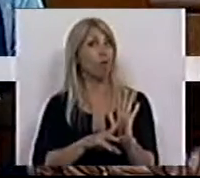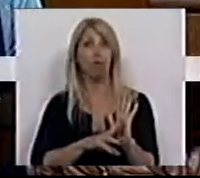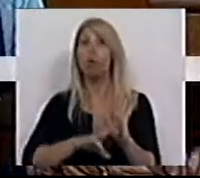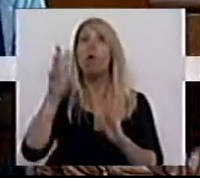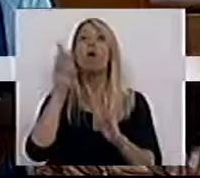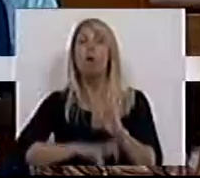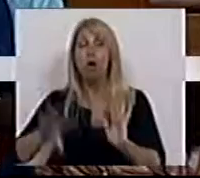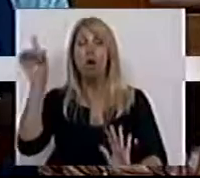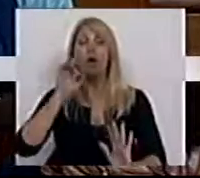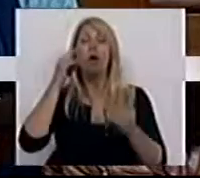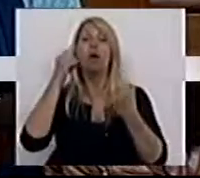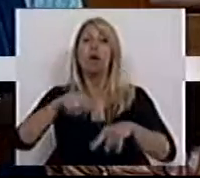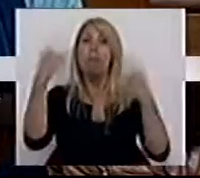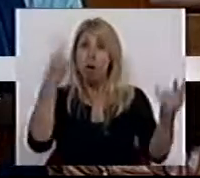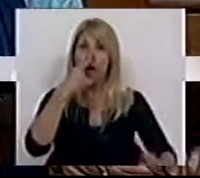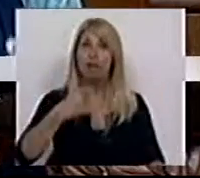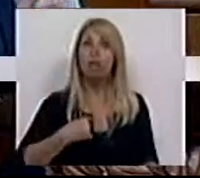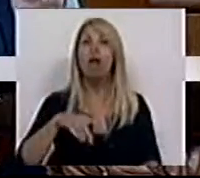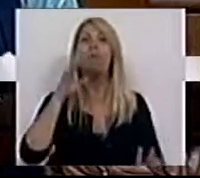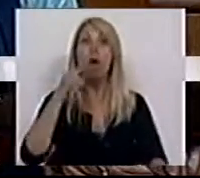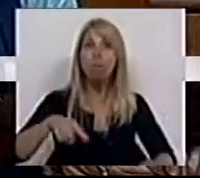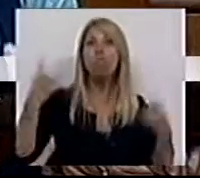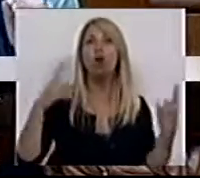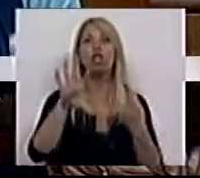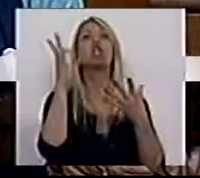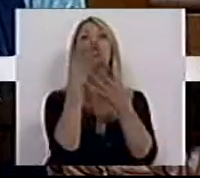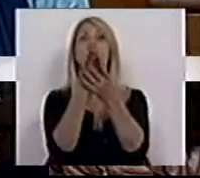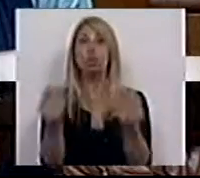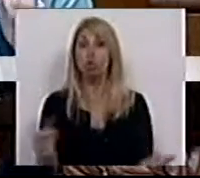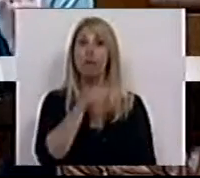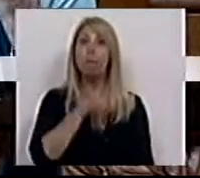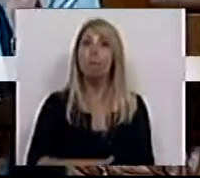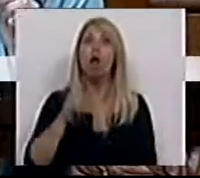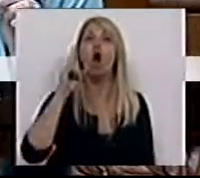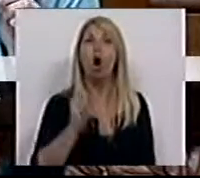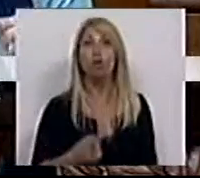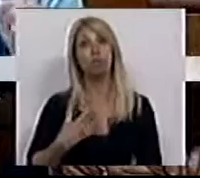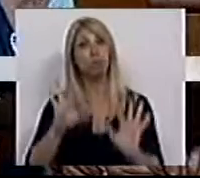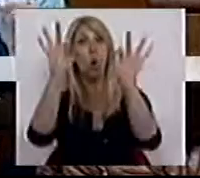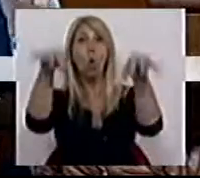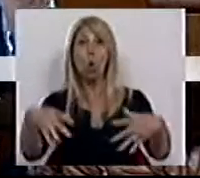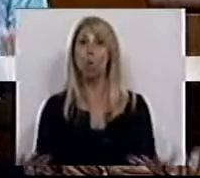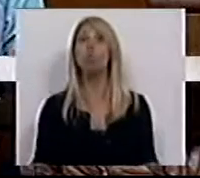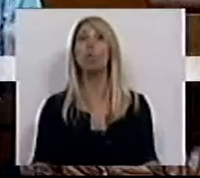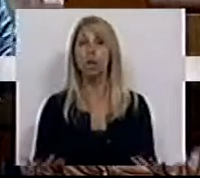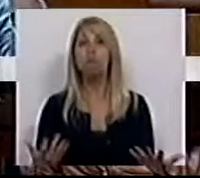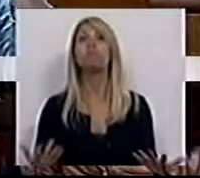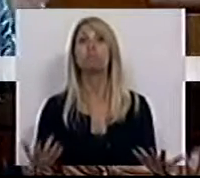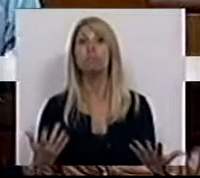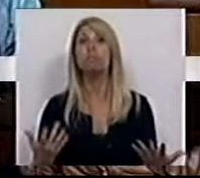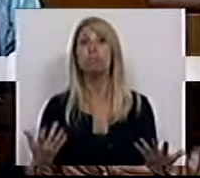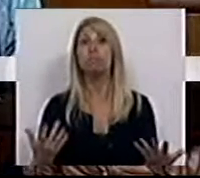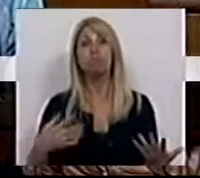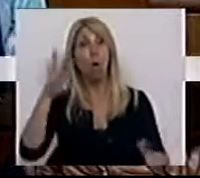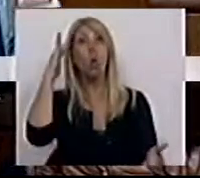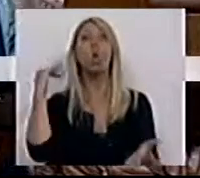falhas e aponta soluções e que permite também concluir que existe responsabilidade